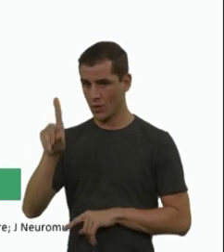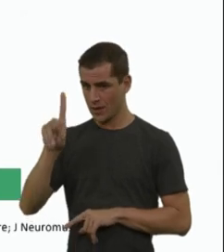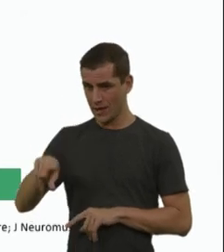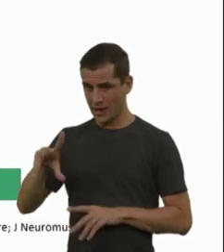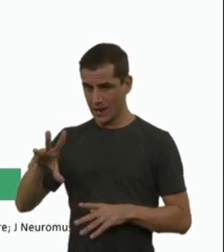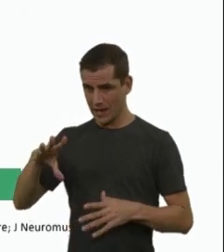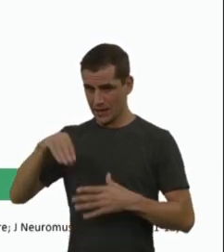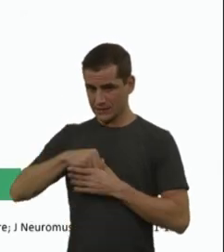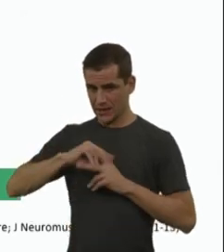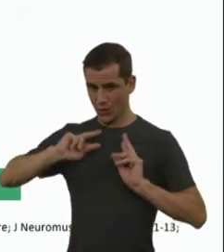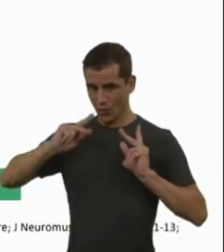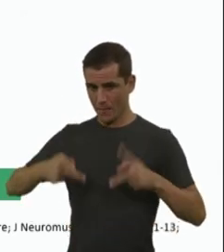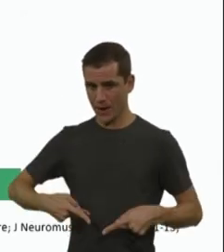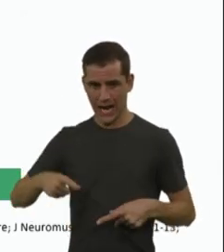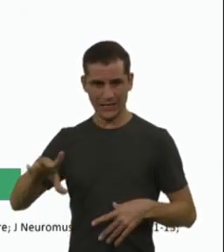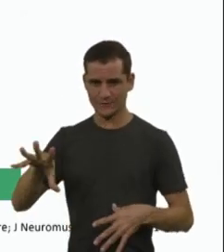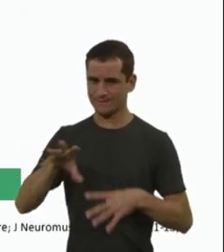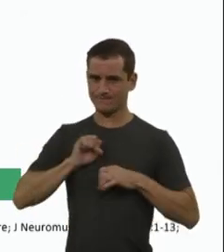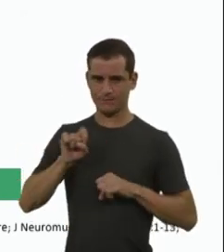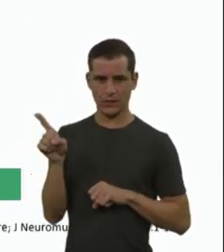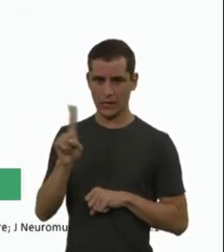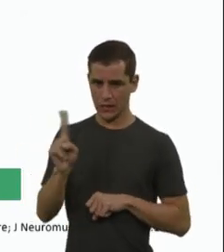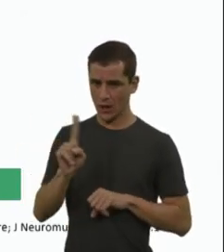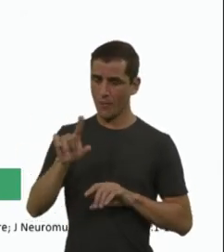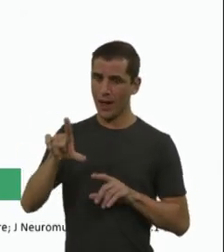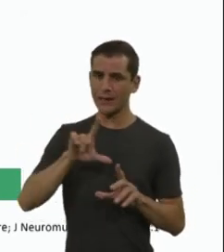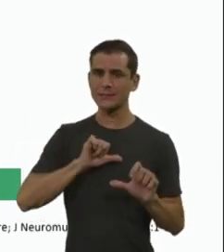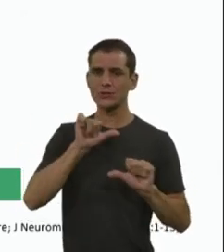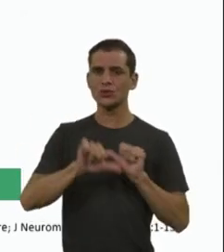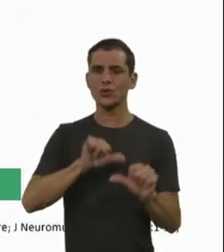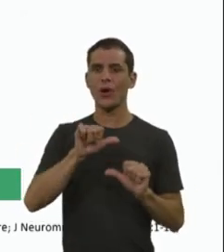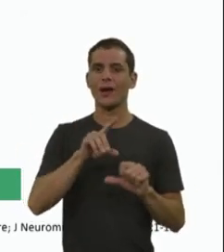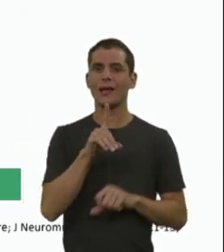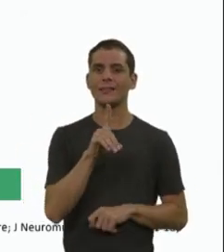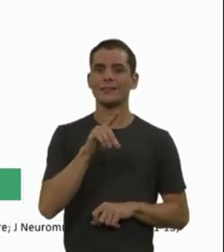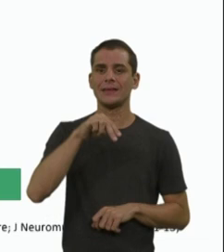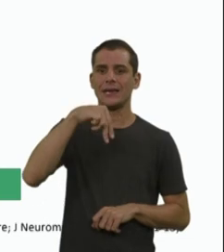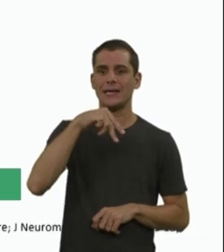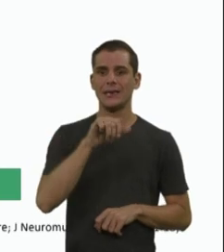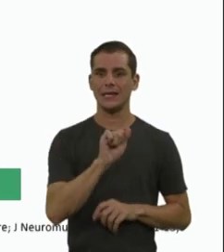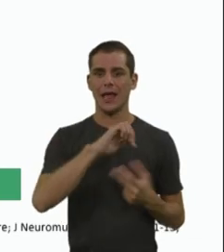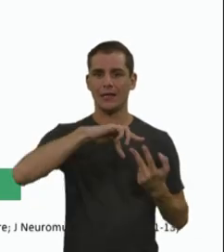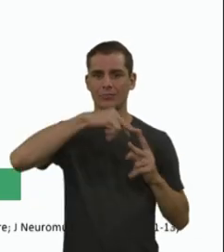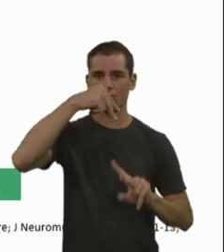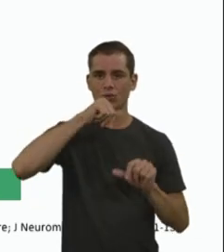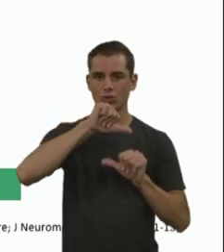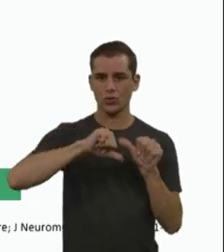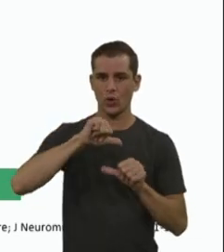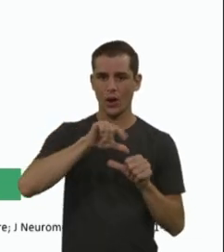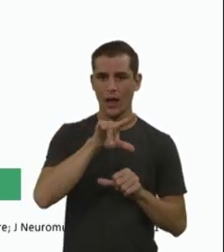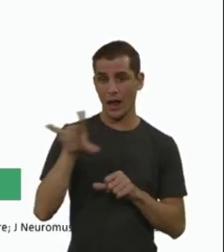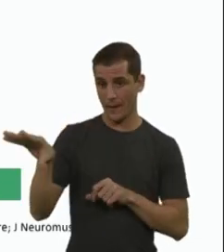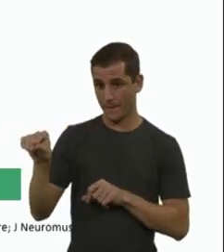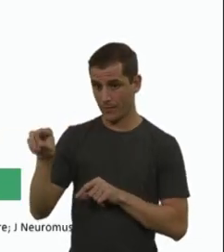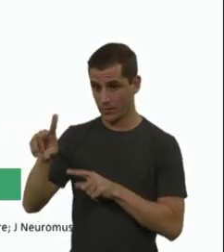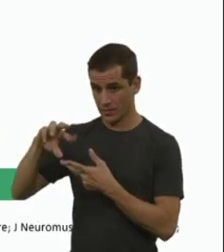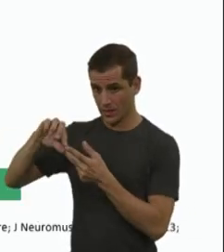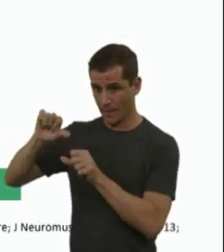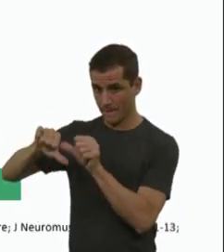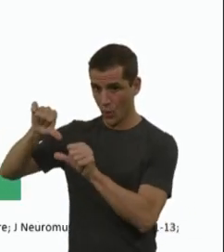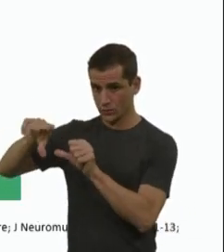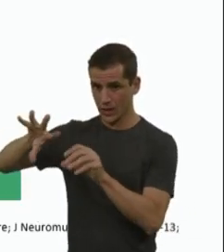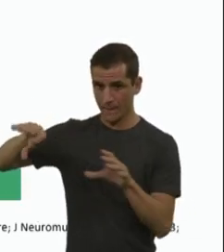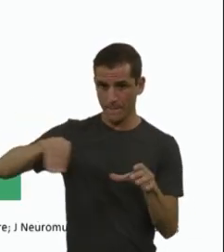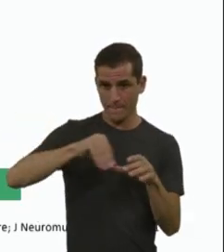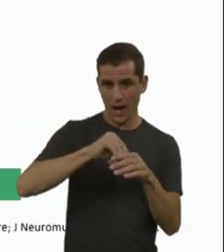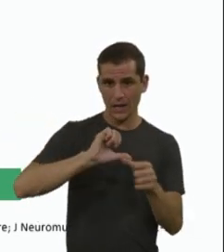então a gente tira o DNA daquele vírus e coloca o gene. Então, ele leva esse gene que está mutado. Bom, se eu